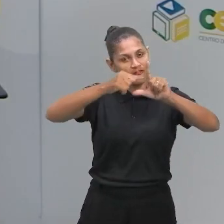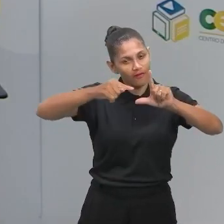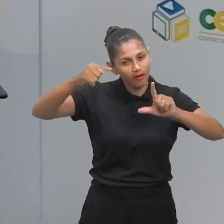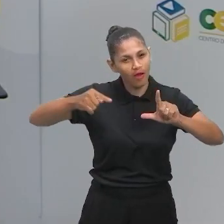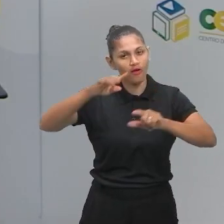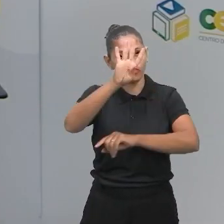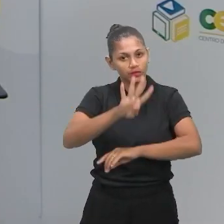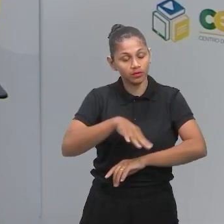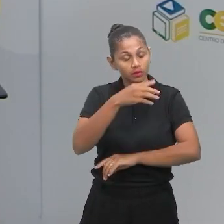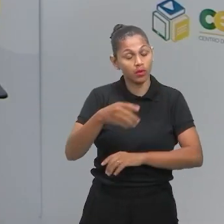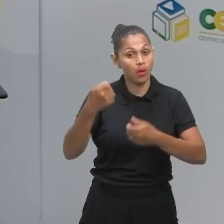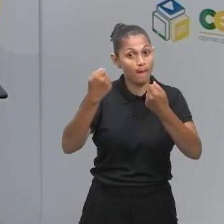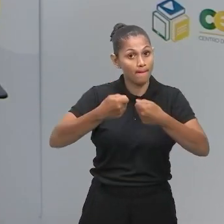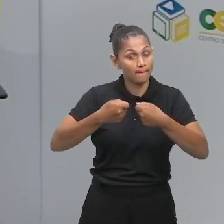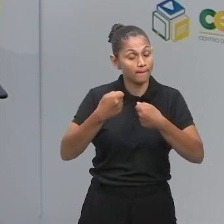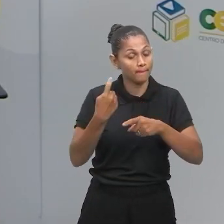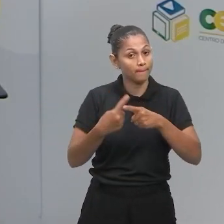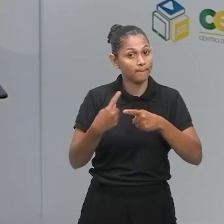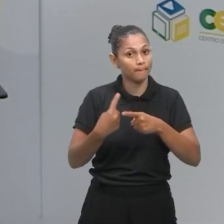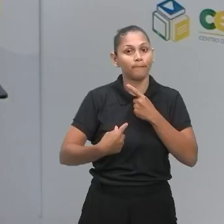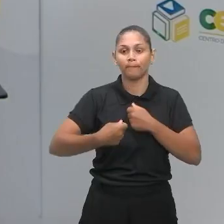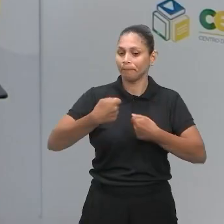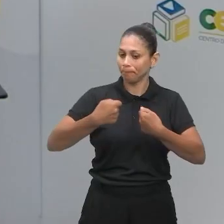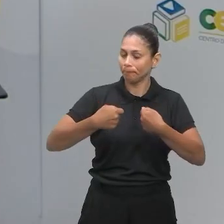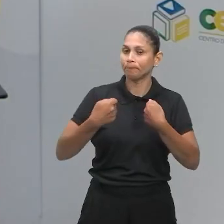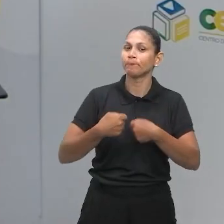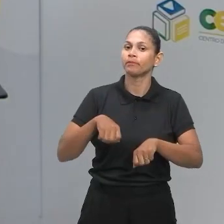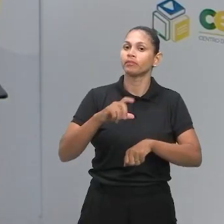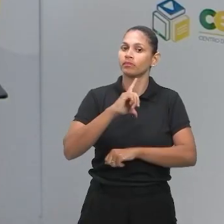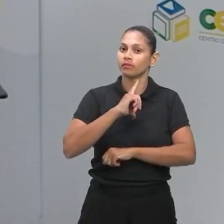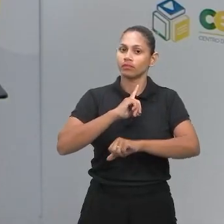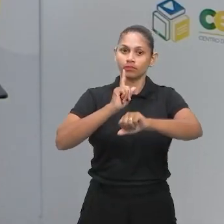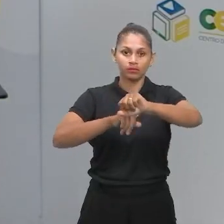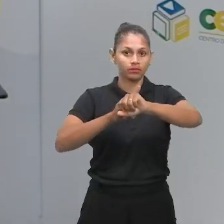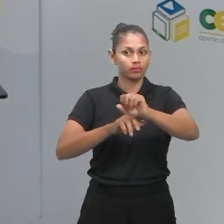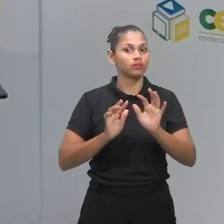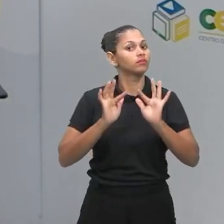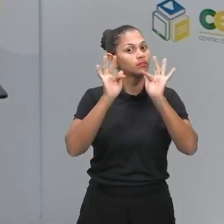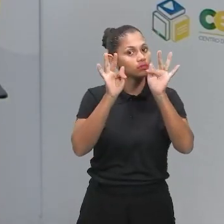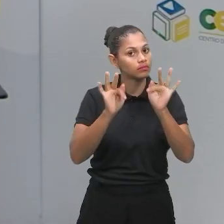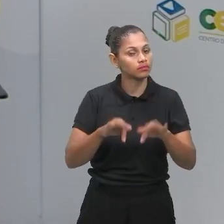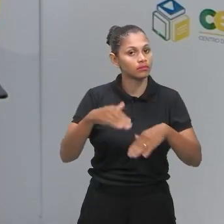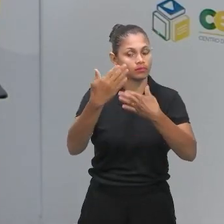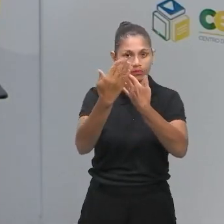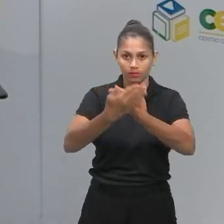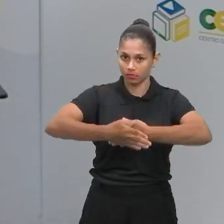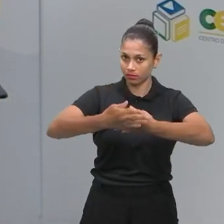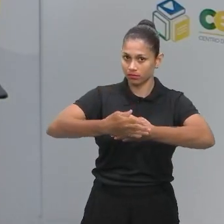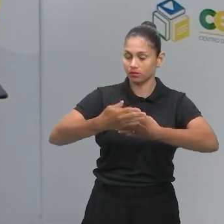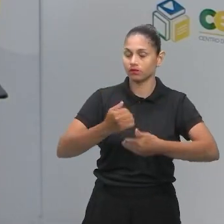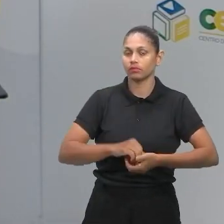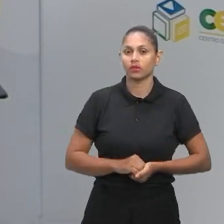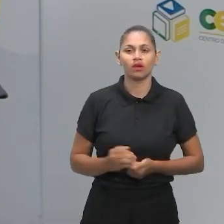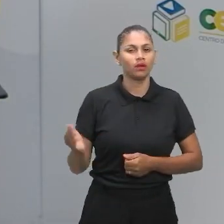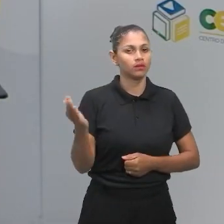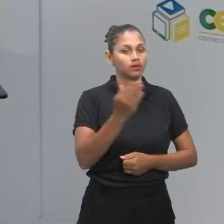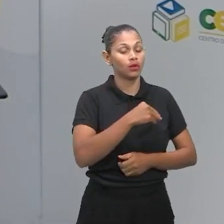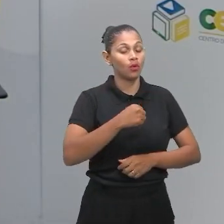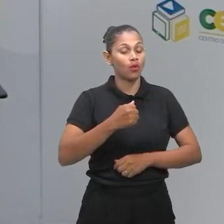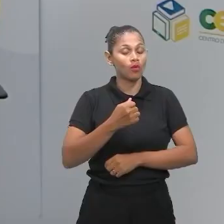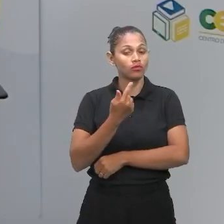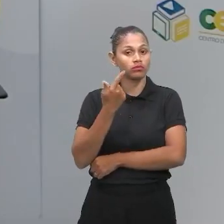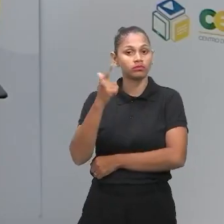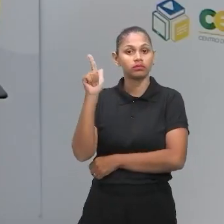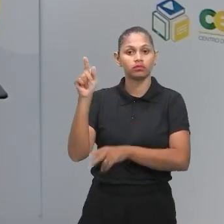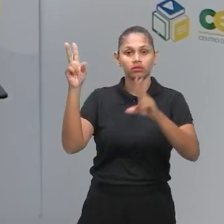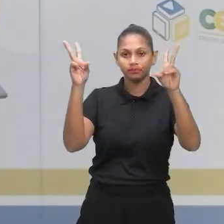é porque eu quero que você precise ganhar tempo na sua prova. Entendeu? Então, vem comigo aqui. E vamos ver mais um assunto aqui de matemática